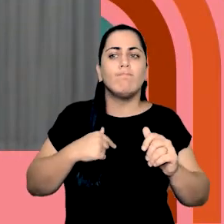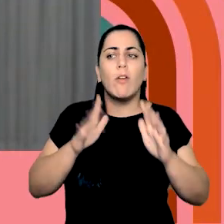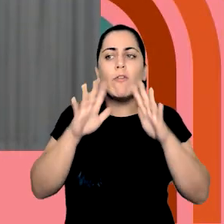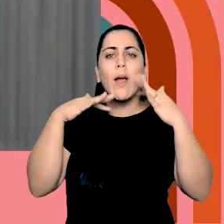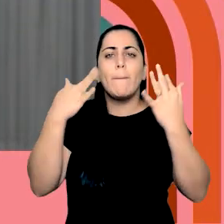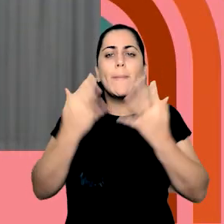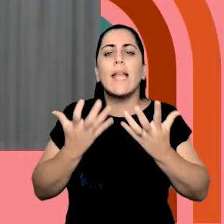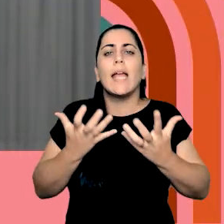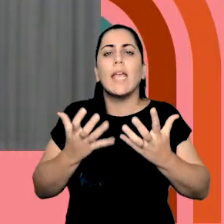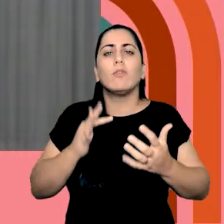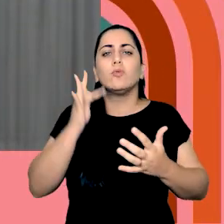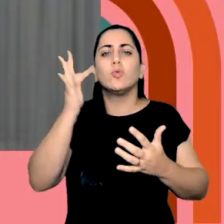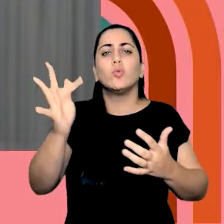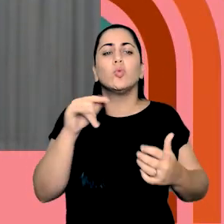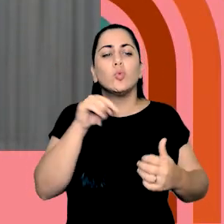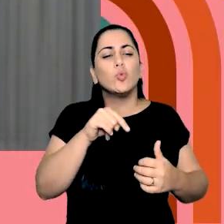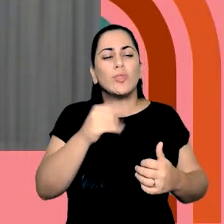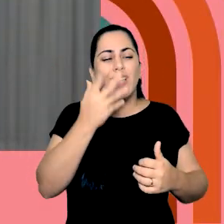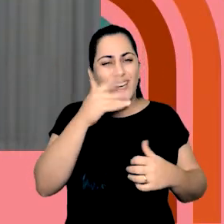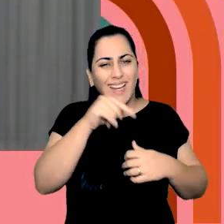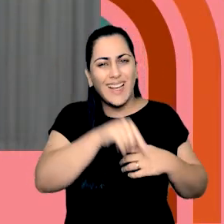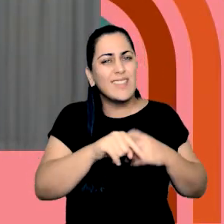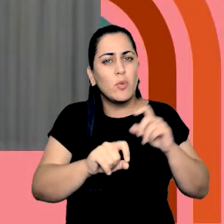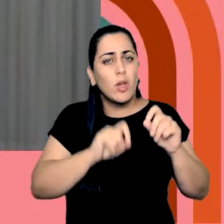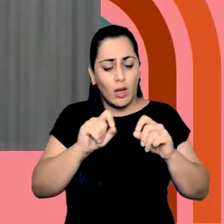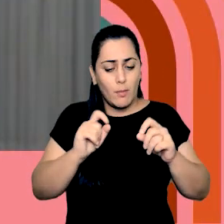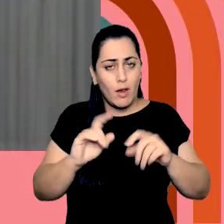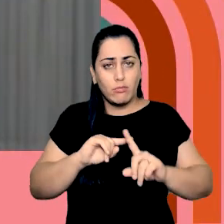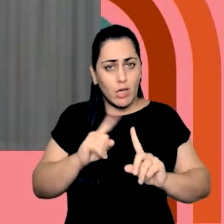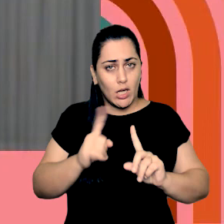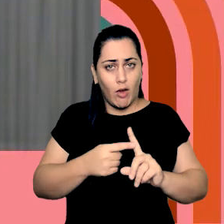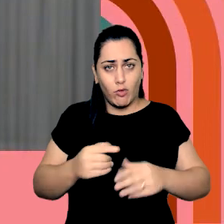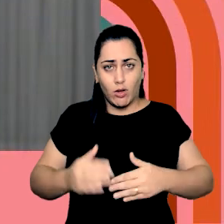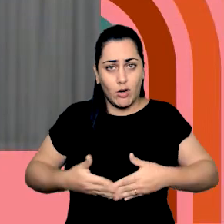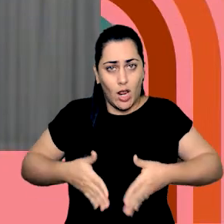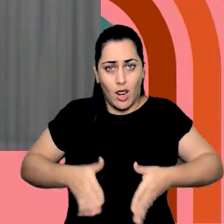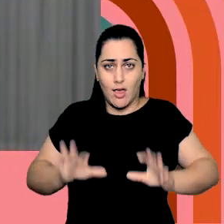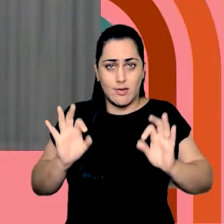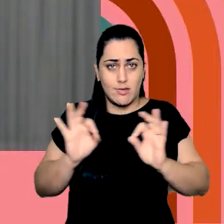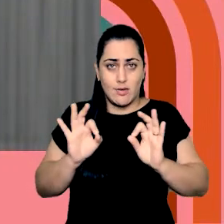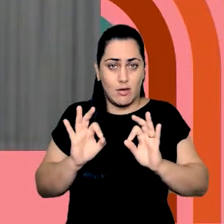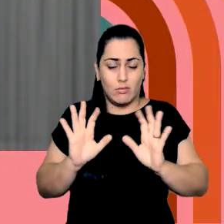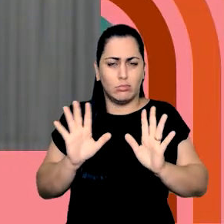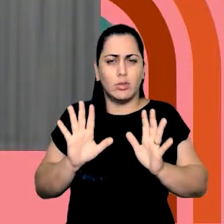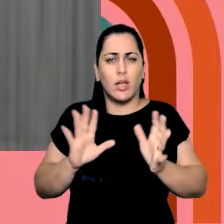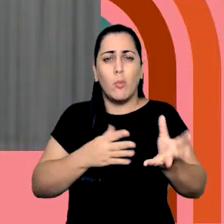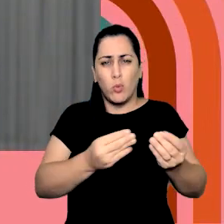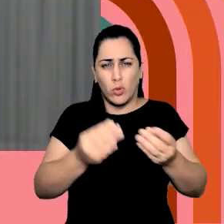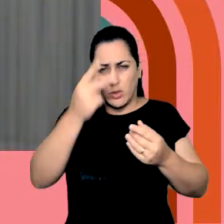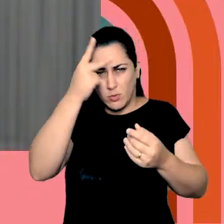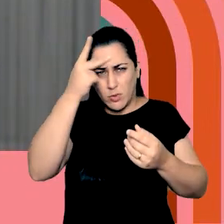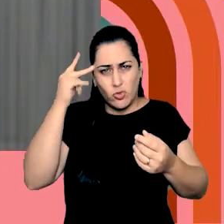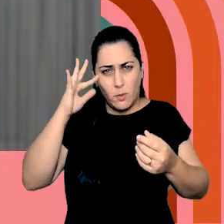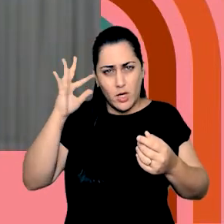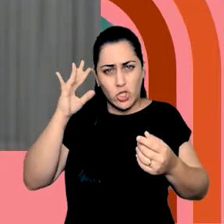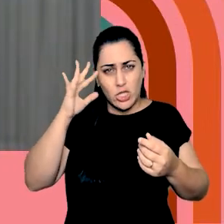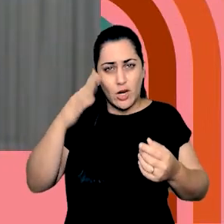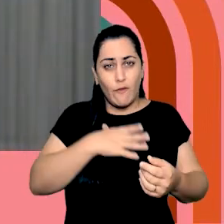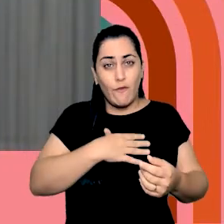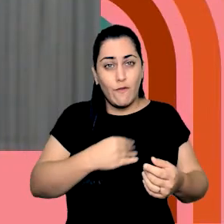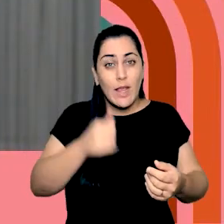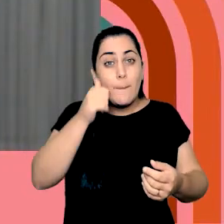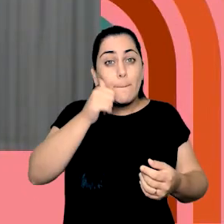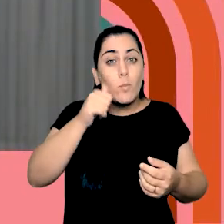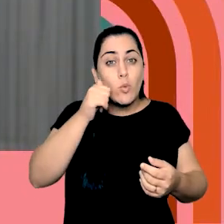familiares, nós estamos falando dos desejos do que quem ainda não nasceu. Será que muita gente iria imaginar a sua